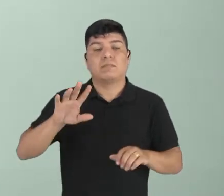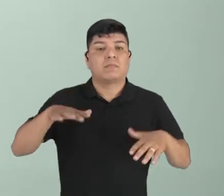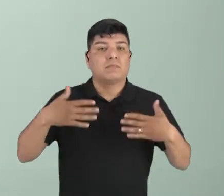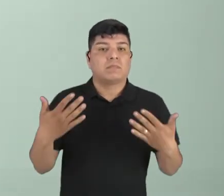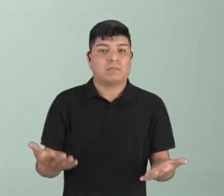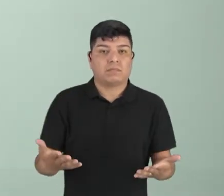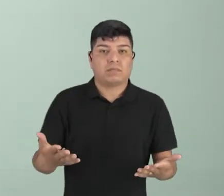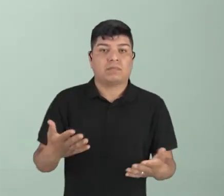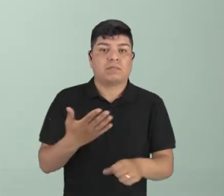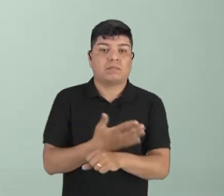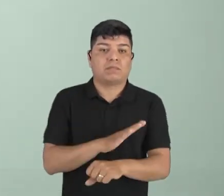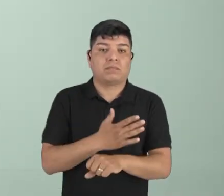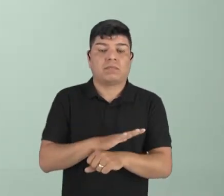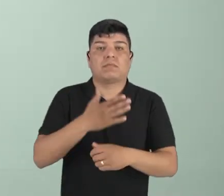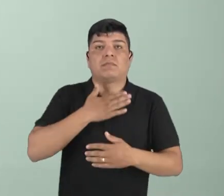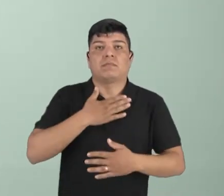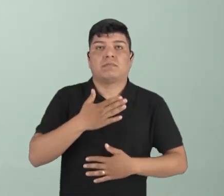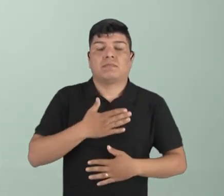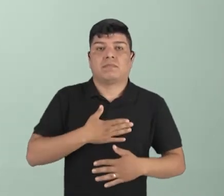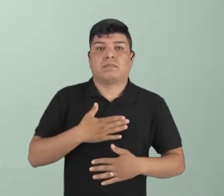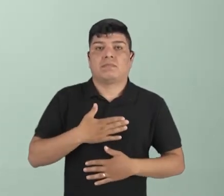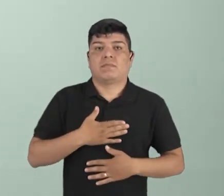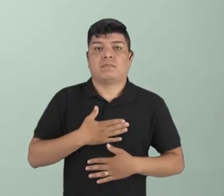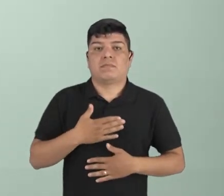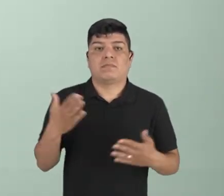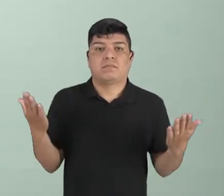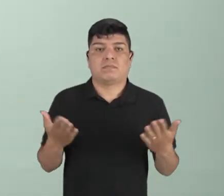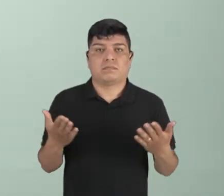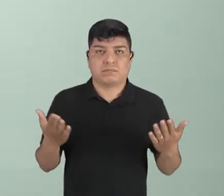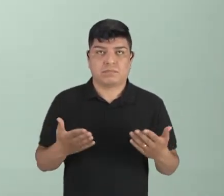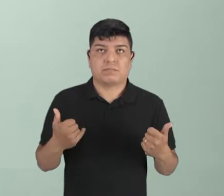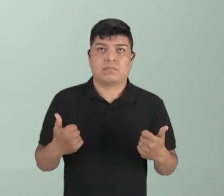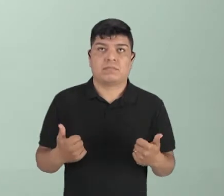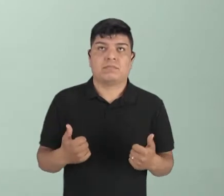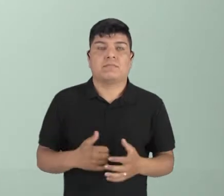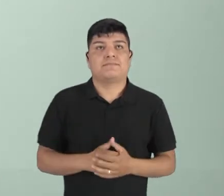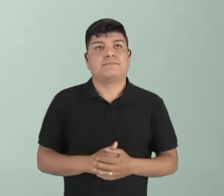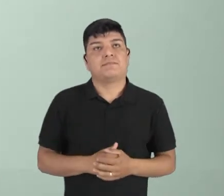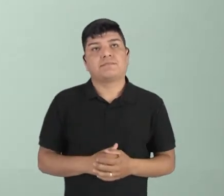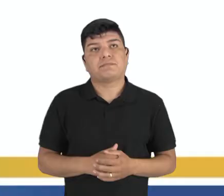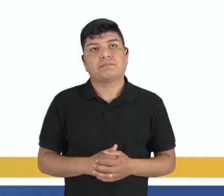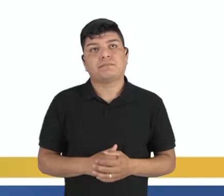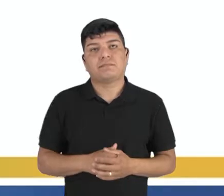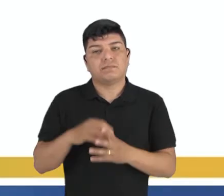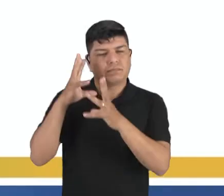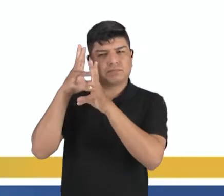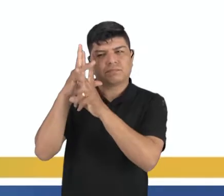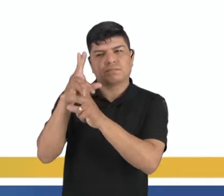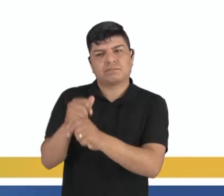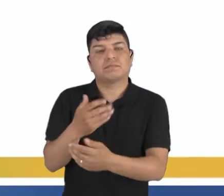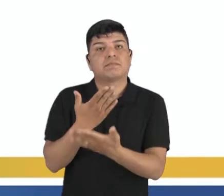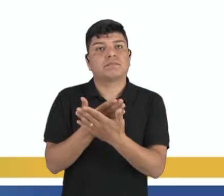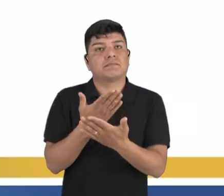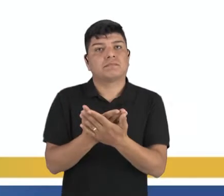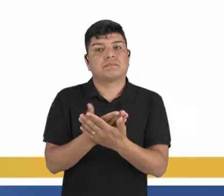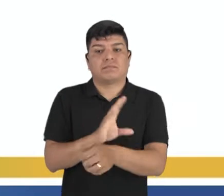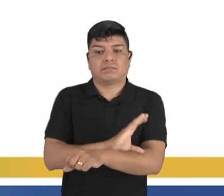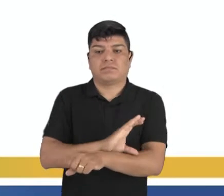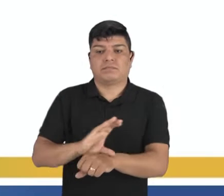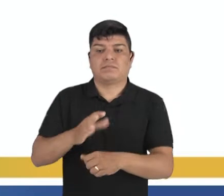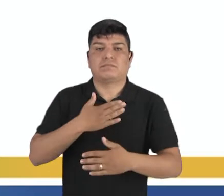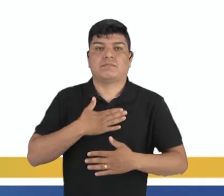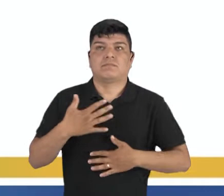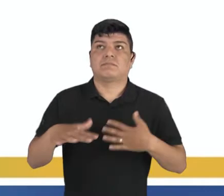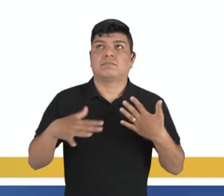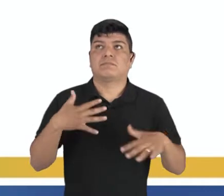são as práticas corporais que iremos tratar na nossa aula de hoje. Vamos relembrar o que estudamos sobre cultura corporal do